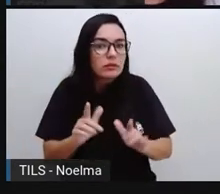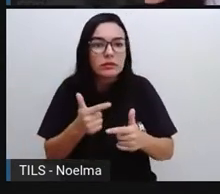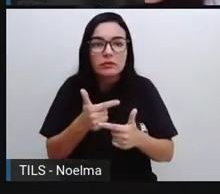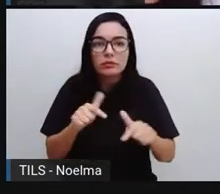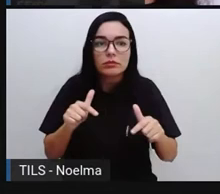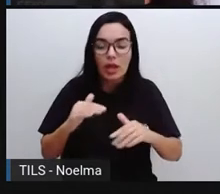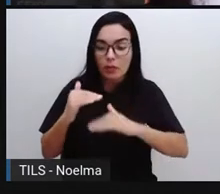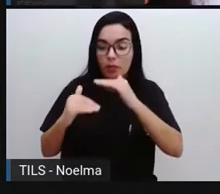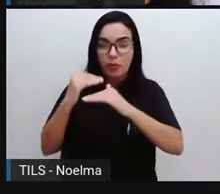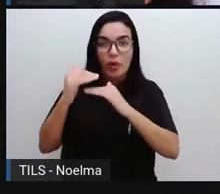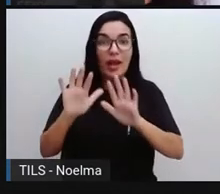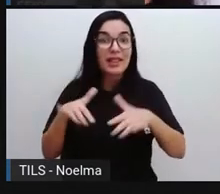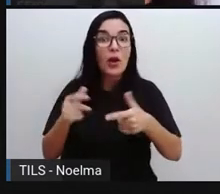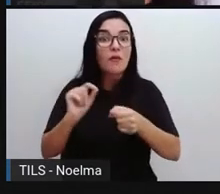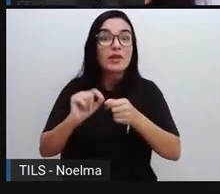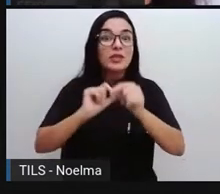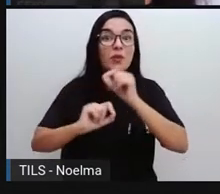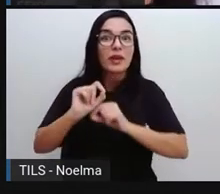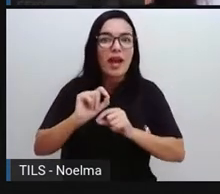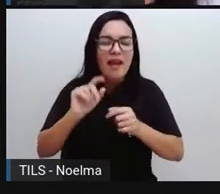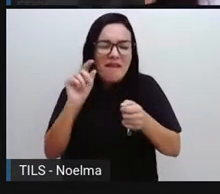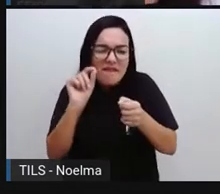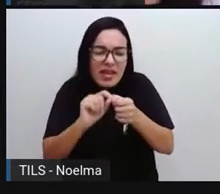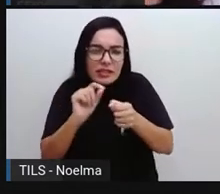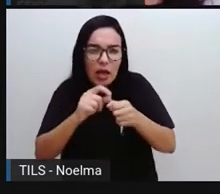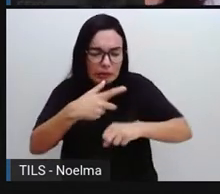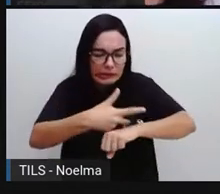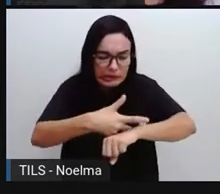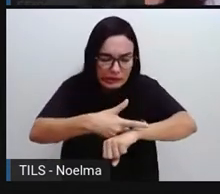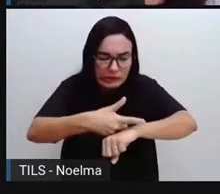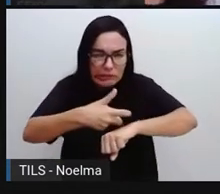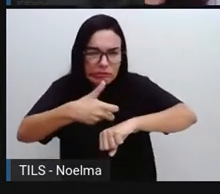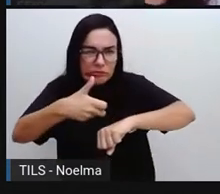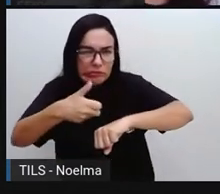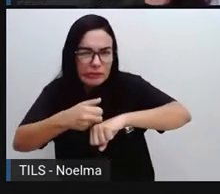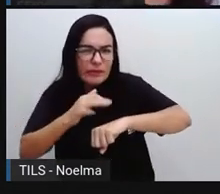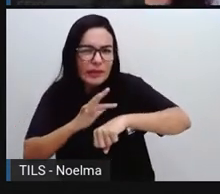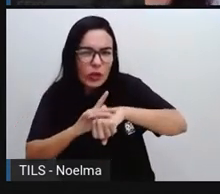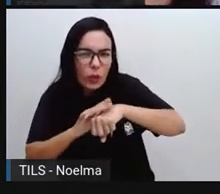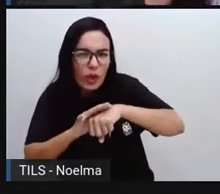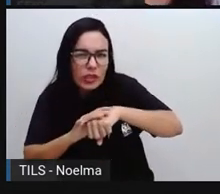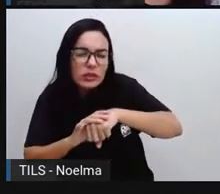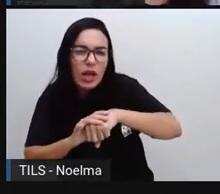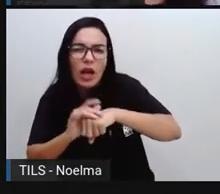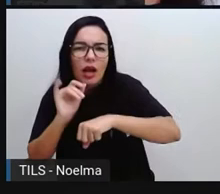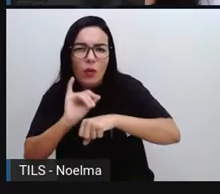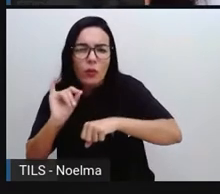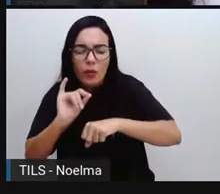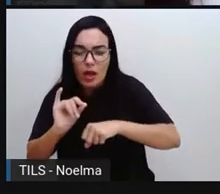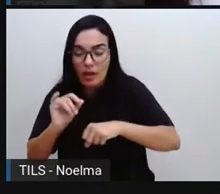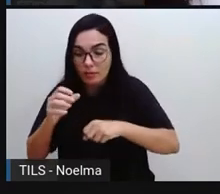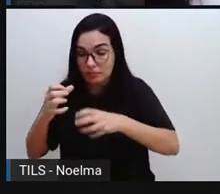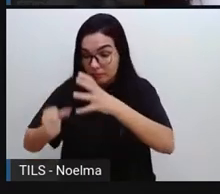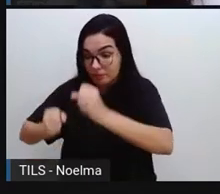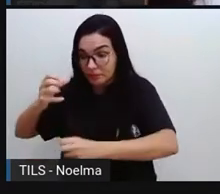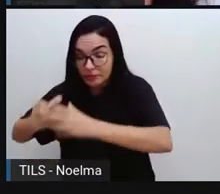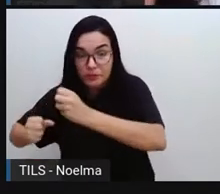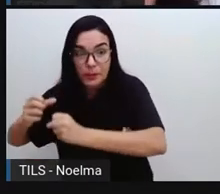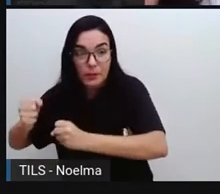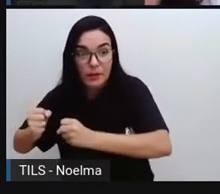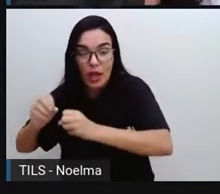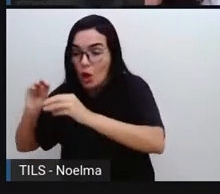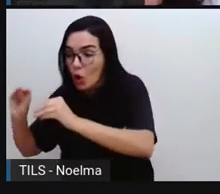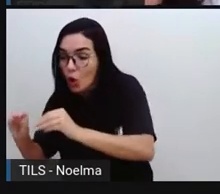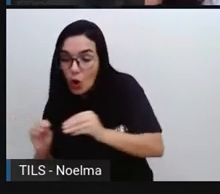médico, ele acabou inoculando a pus das lesões de uma ordenhadeira, né? Em um garoto. Esse